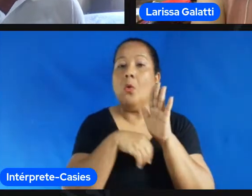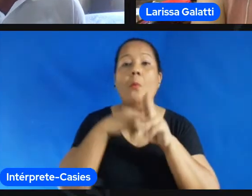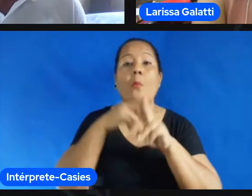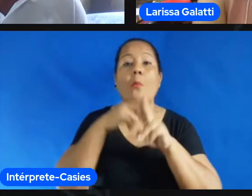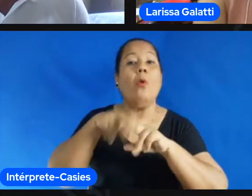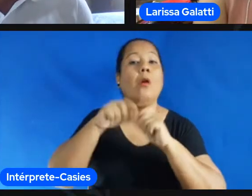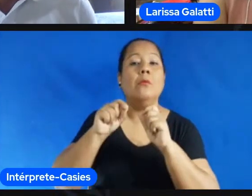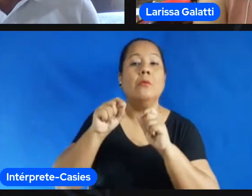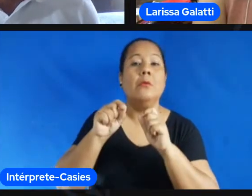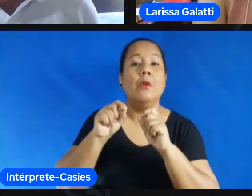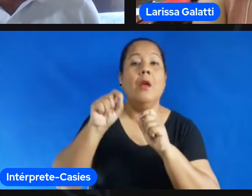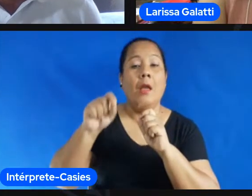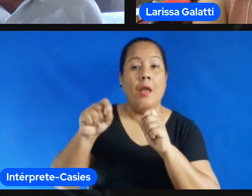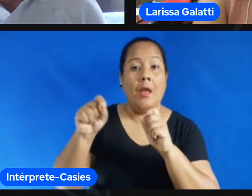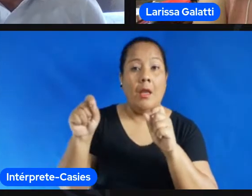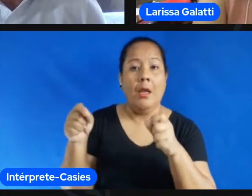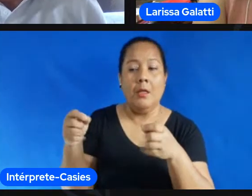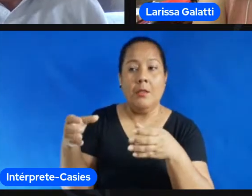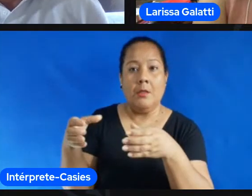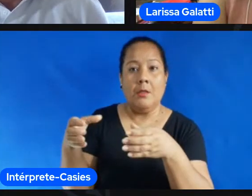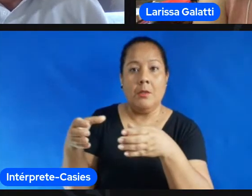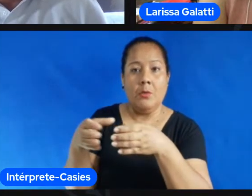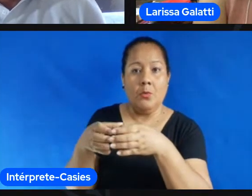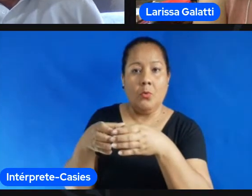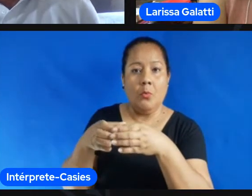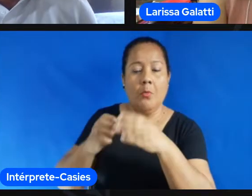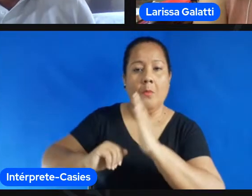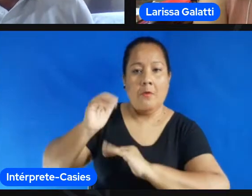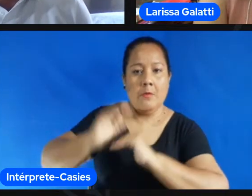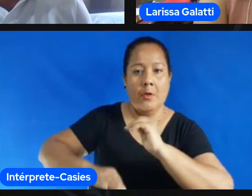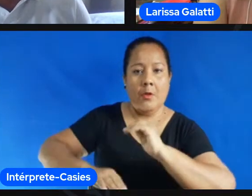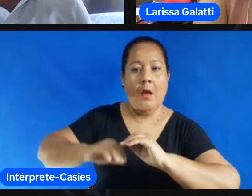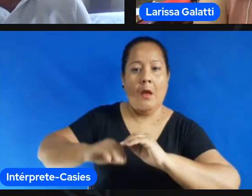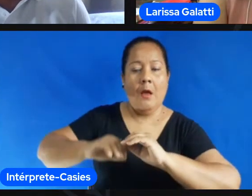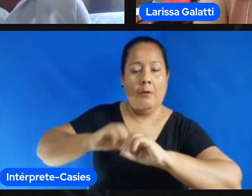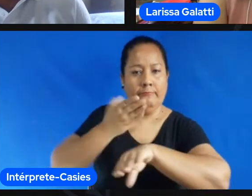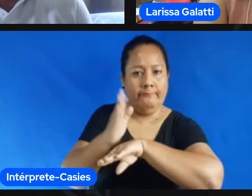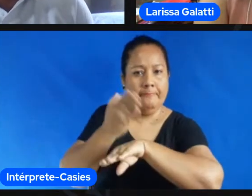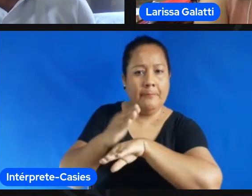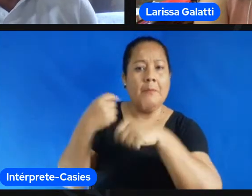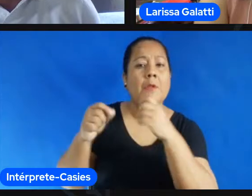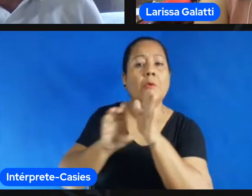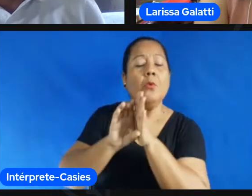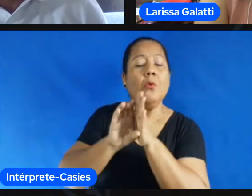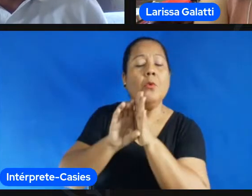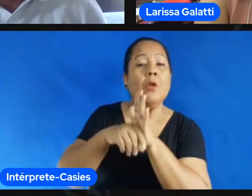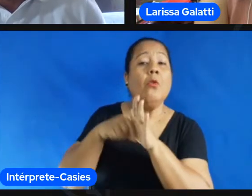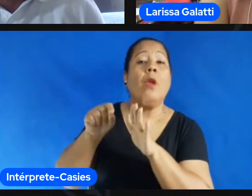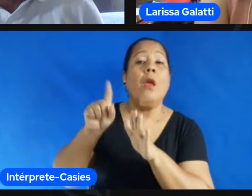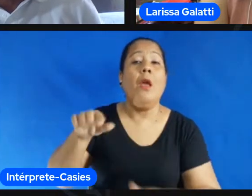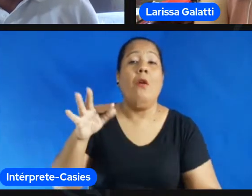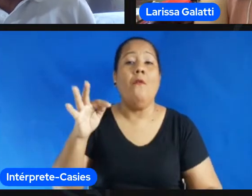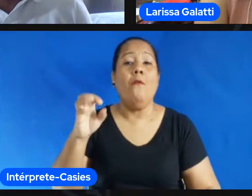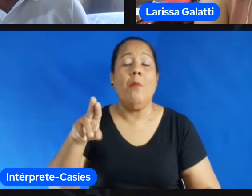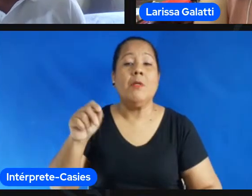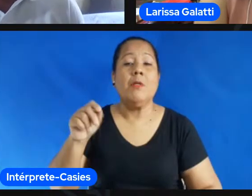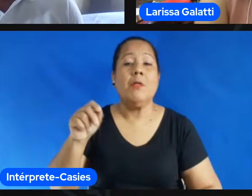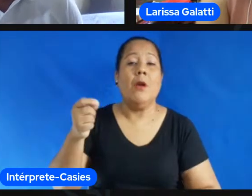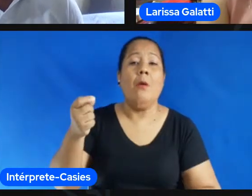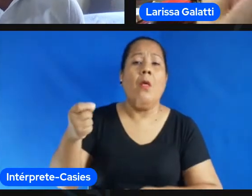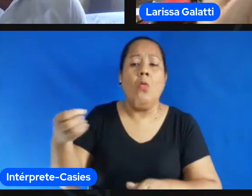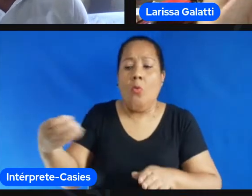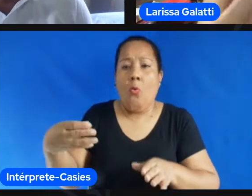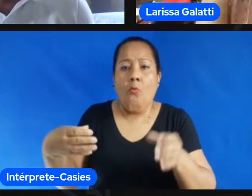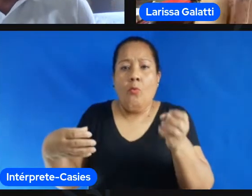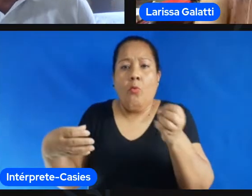na faculdade de treinamento desportivo né e aí nós temos uma disciplina lá de personal trainer por que então não